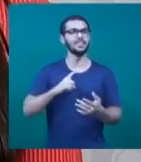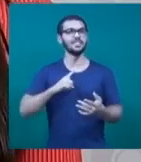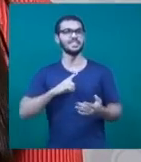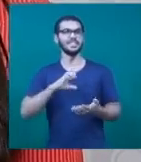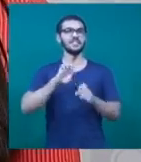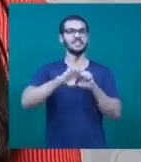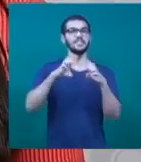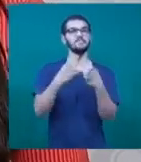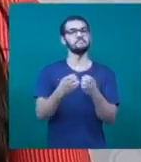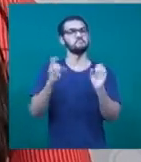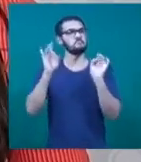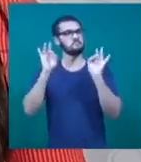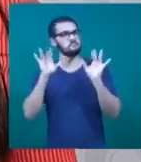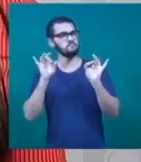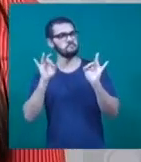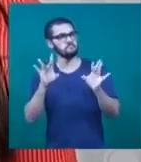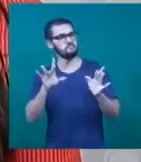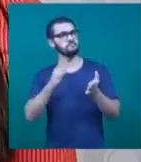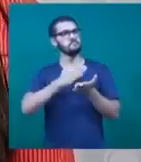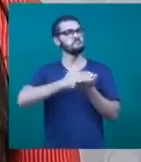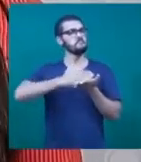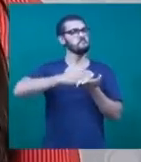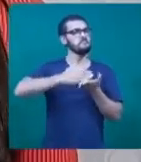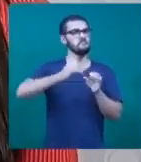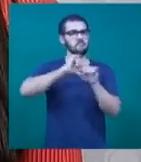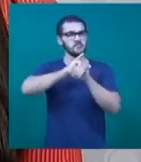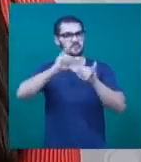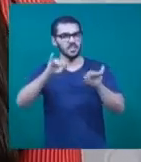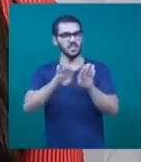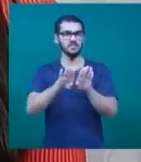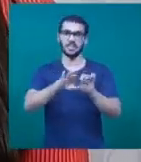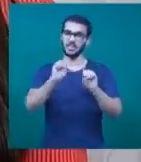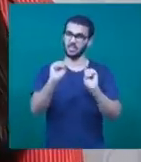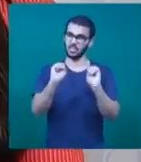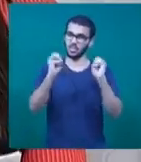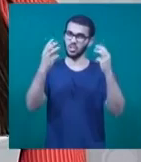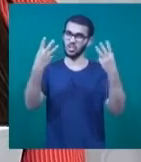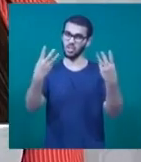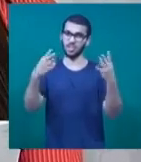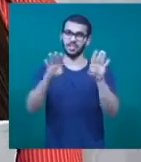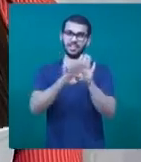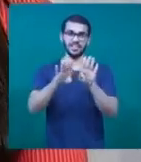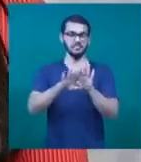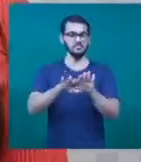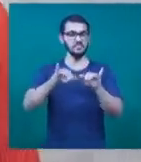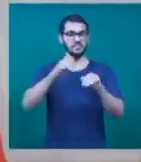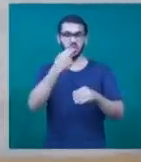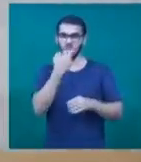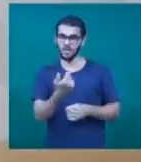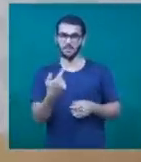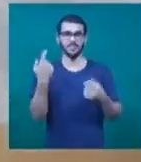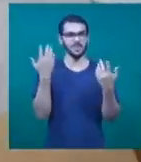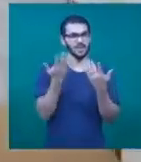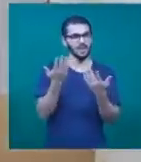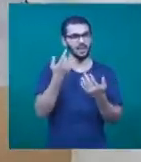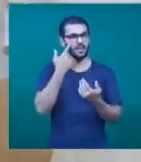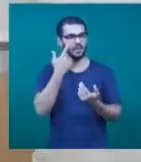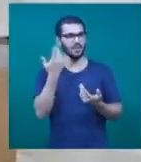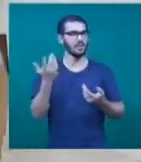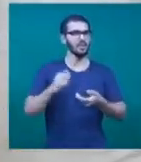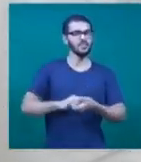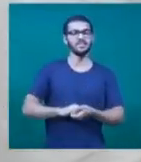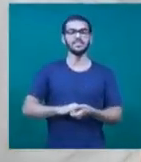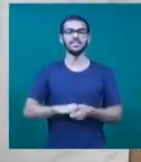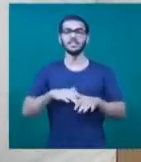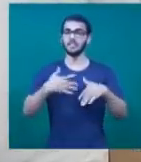especial de lançamento, com direito a show e muitas novidades. E para saber mais detalhes, eu converso com o Lucas Cordeiro, que é organizador do evento.